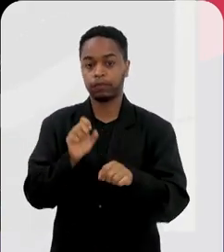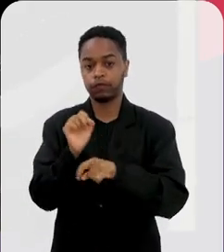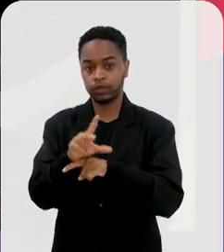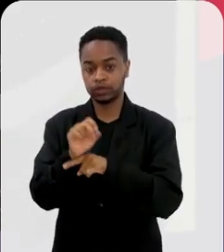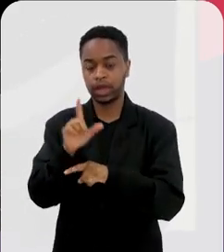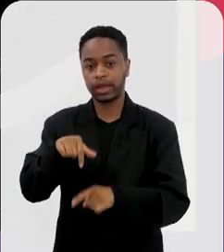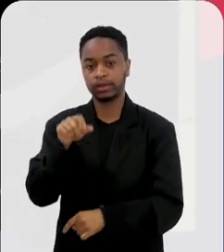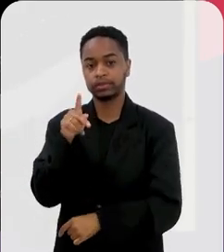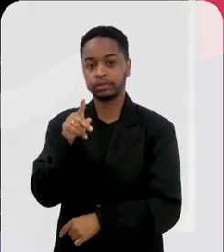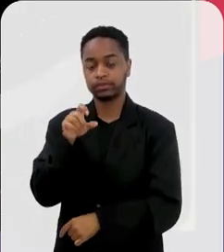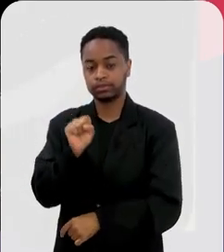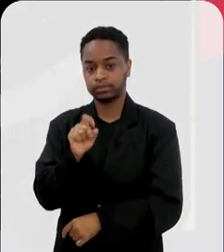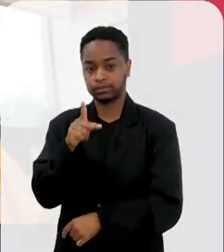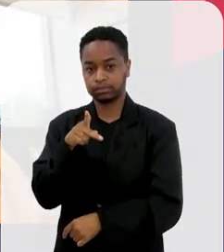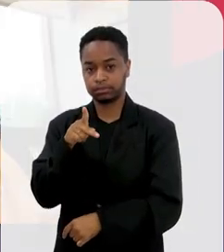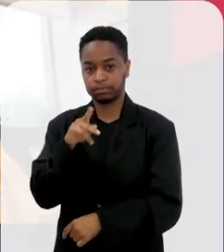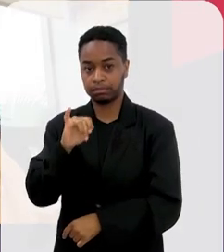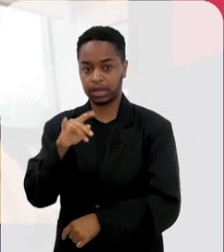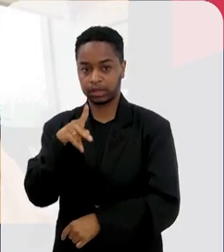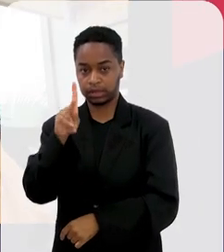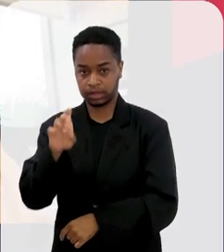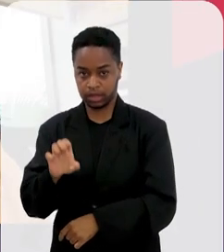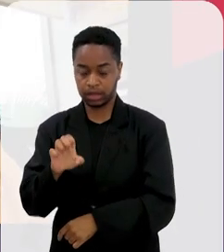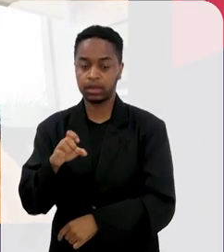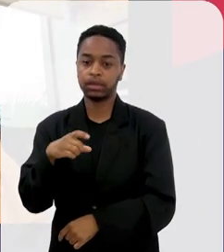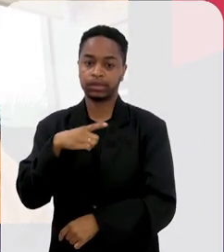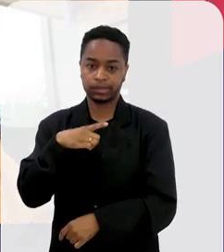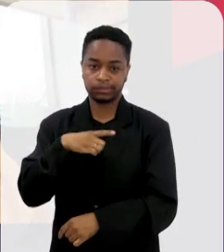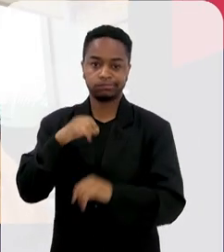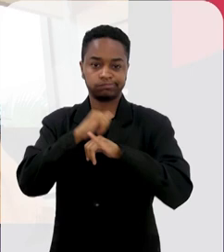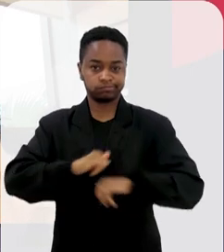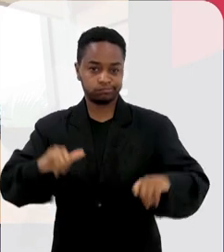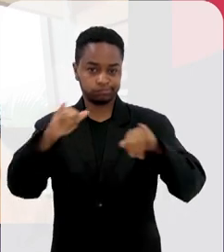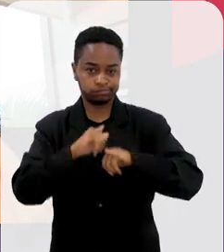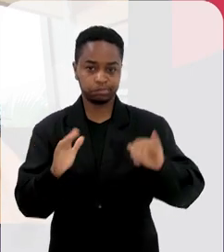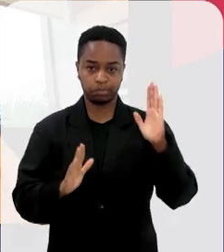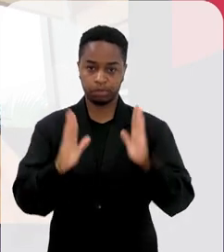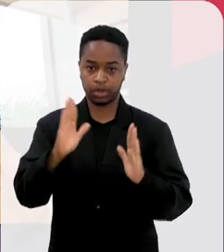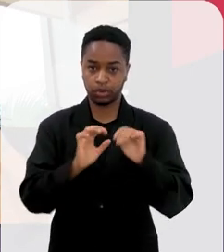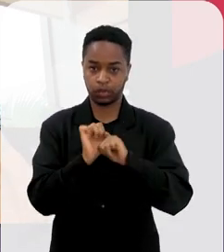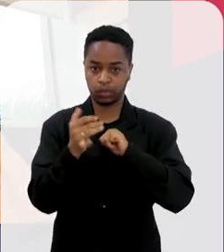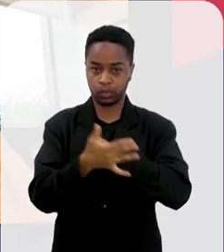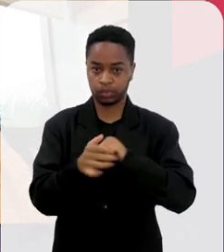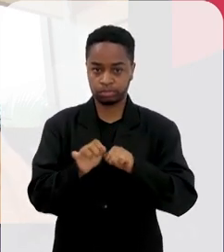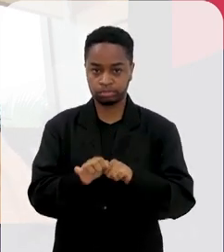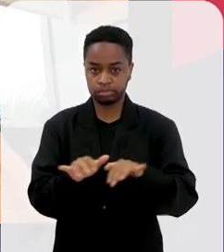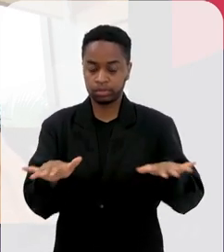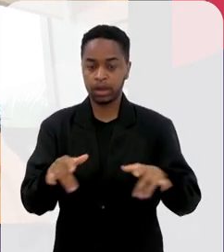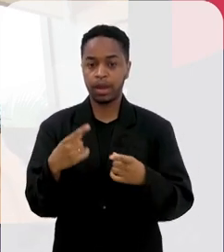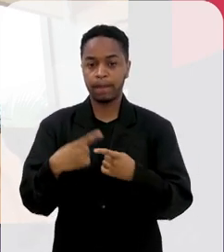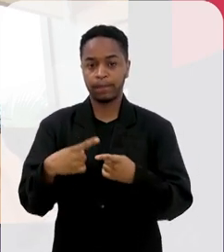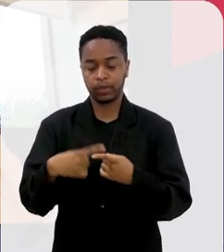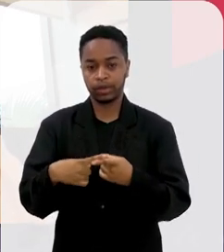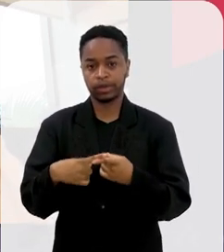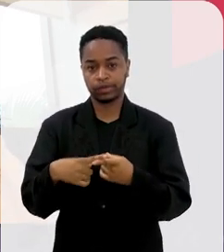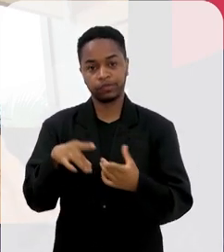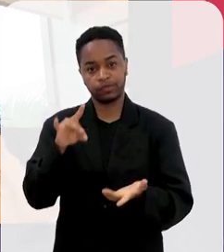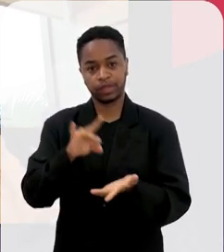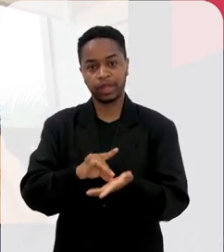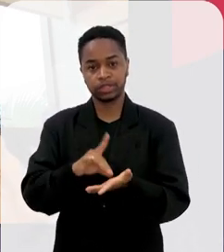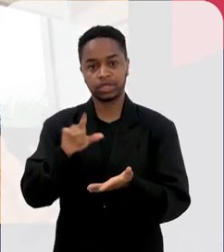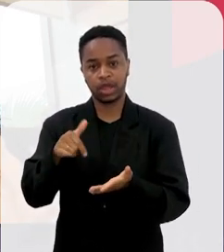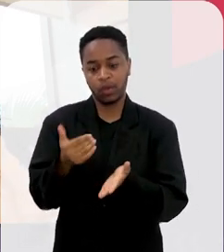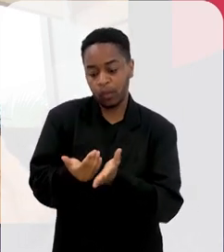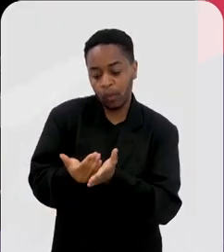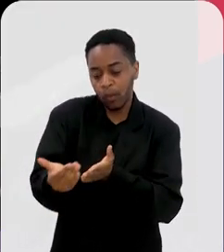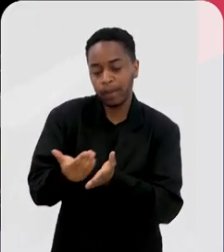proteína spike, que foi bastante falada durante a pandemia, porque foi um dos